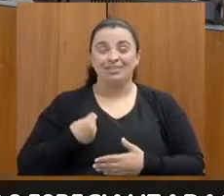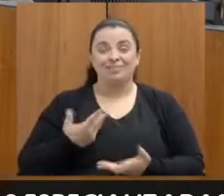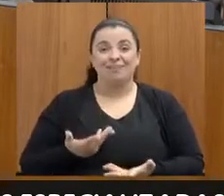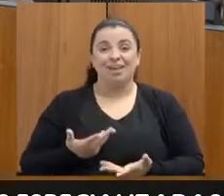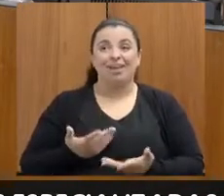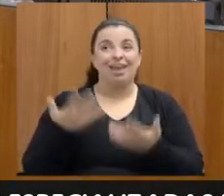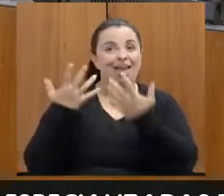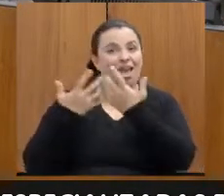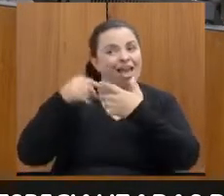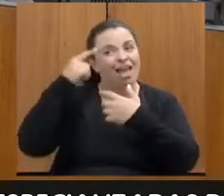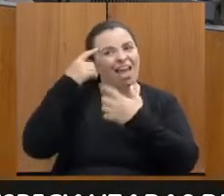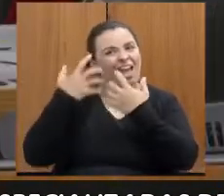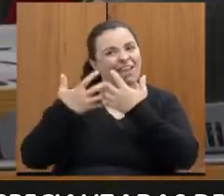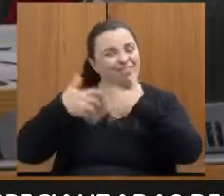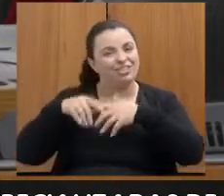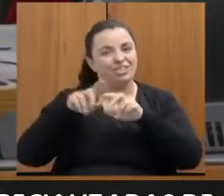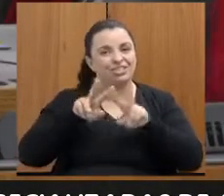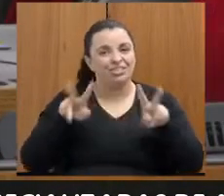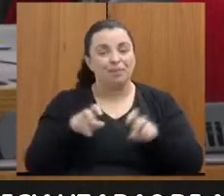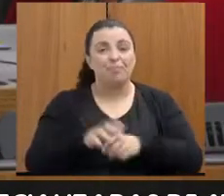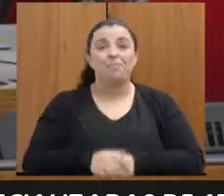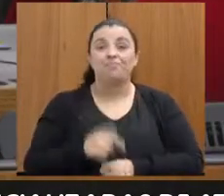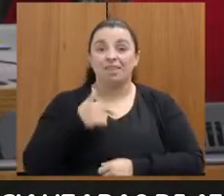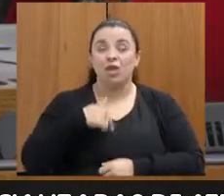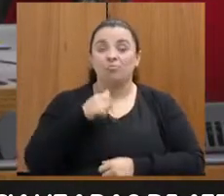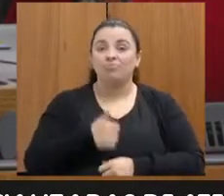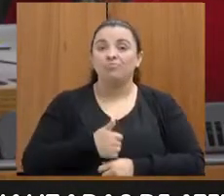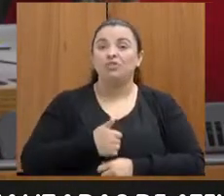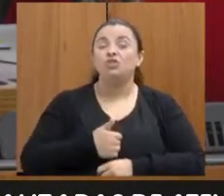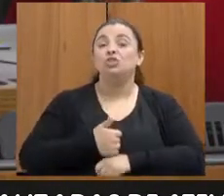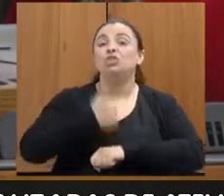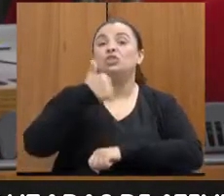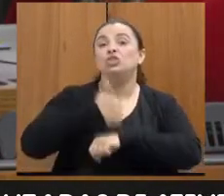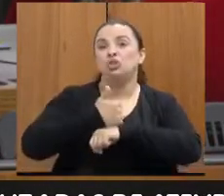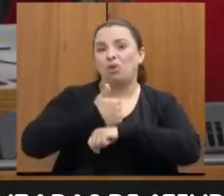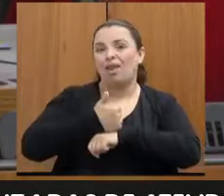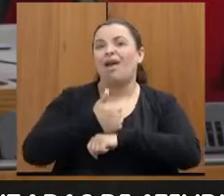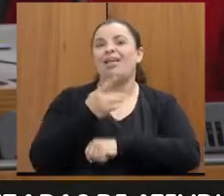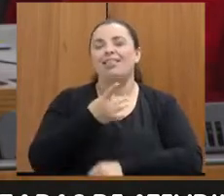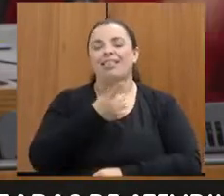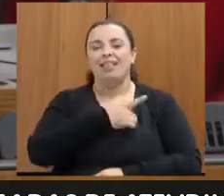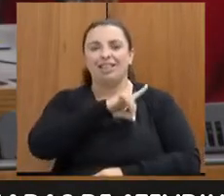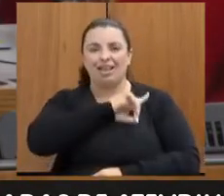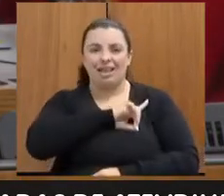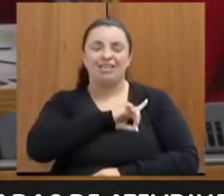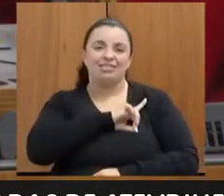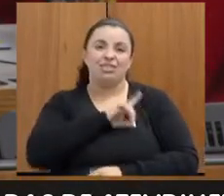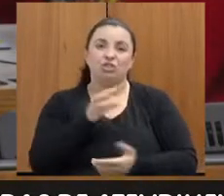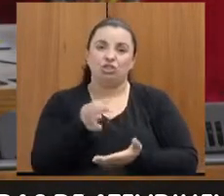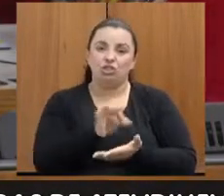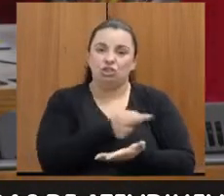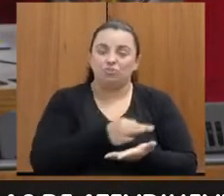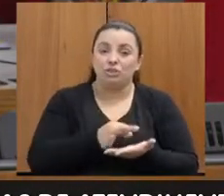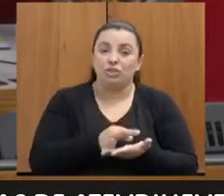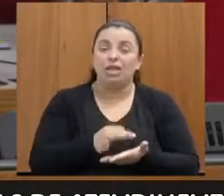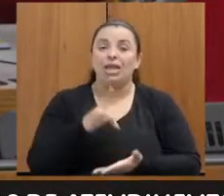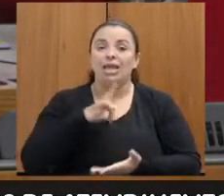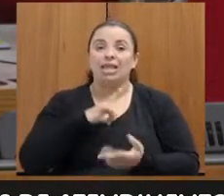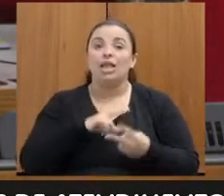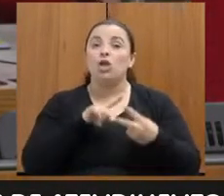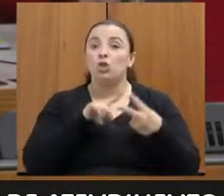Eu sou titular da Delegacia de Atendimento à Mulher de Diamantina, que tem uma estrutura hoje de duas escrivãs de polícia,